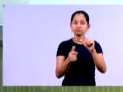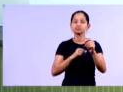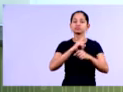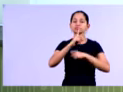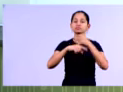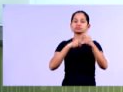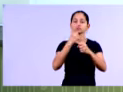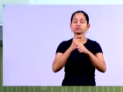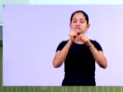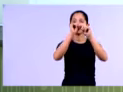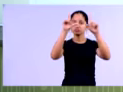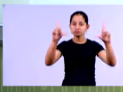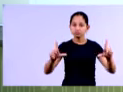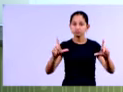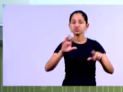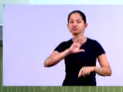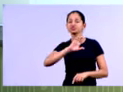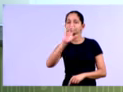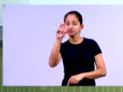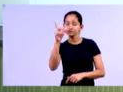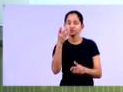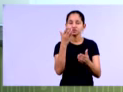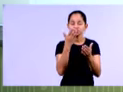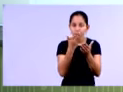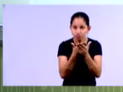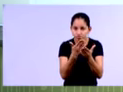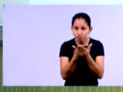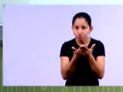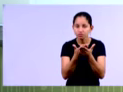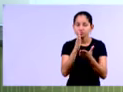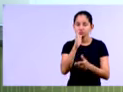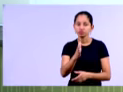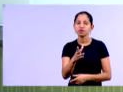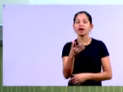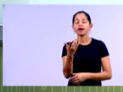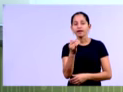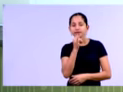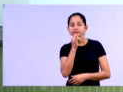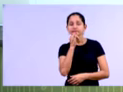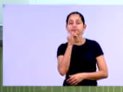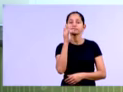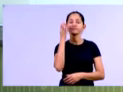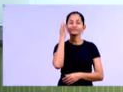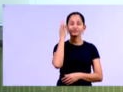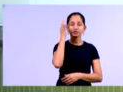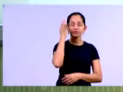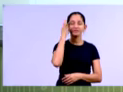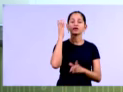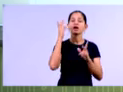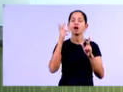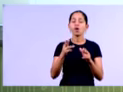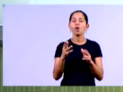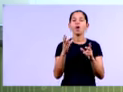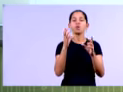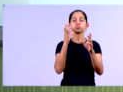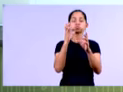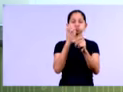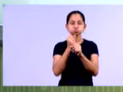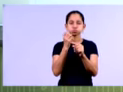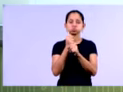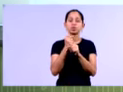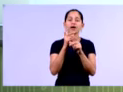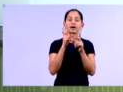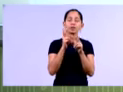né, aquela outra demonstração contábil que nós estamos estudando, tá? Ela é, a filosofia é a mesma, tá, gente, a metodologia é a mesma,